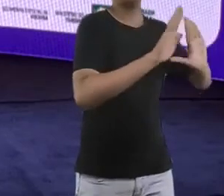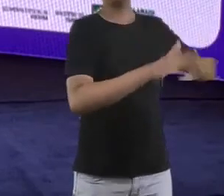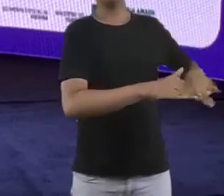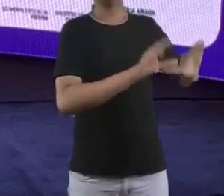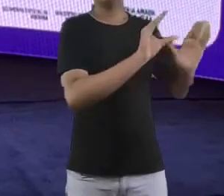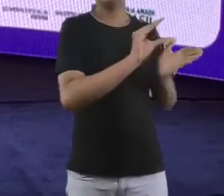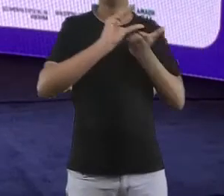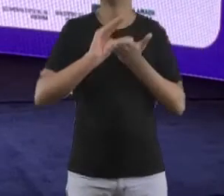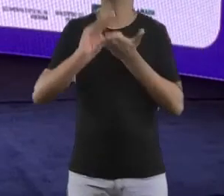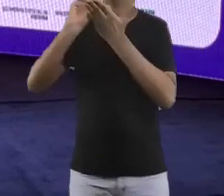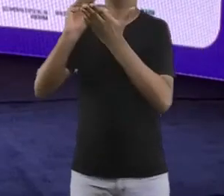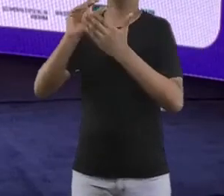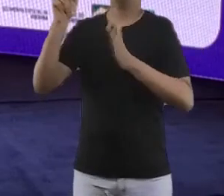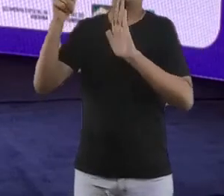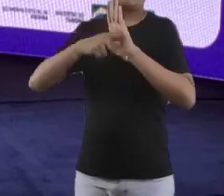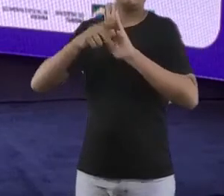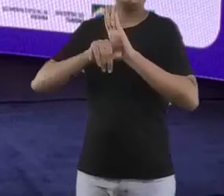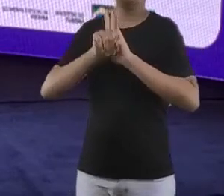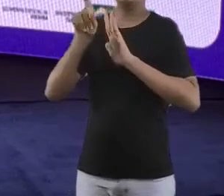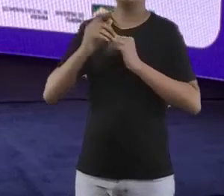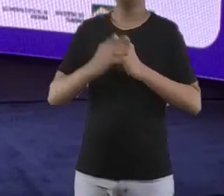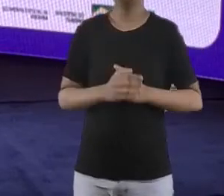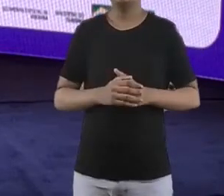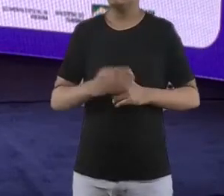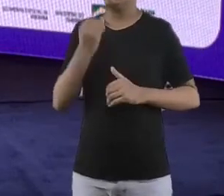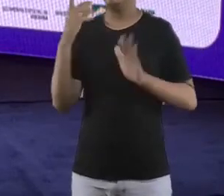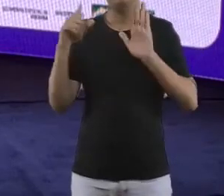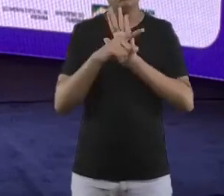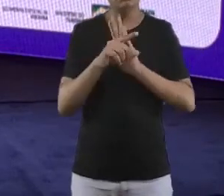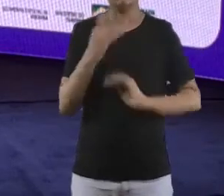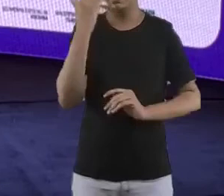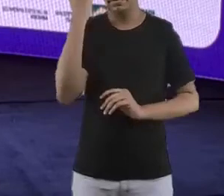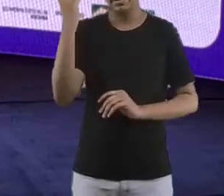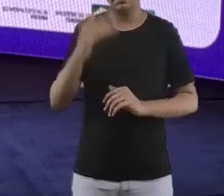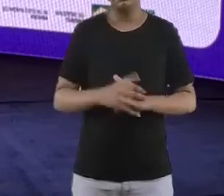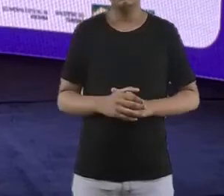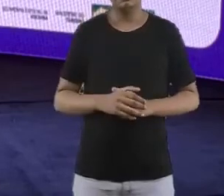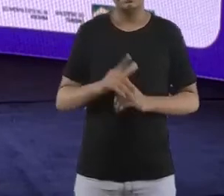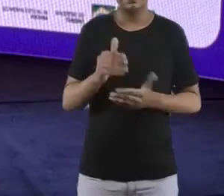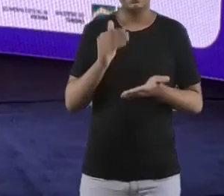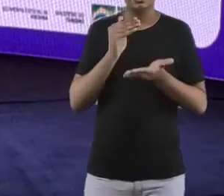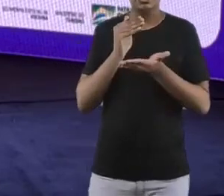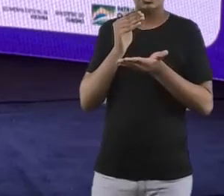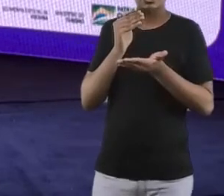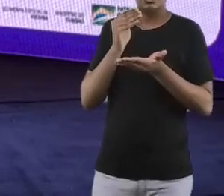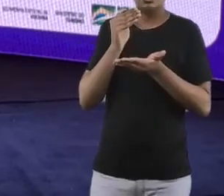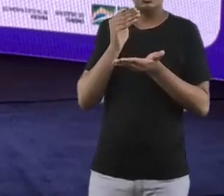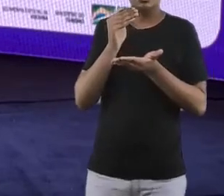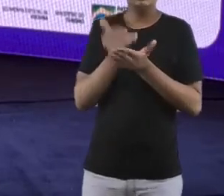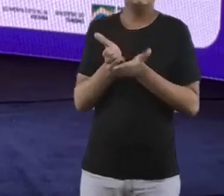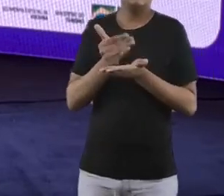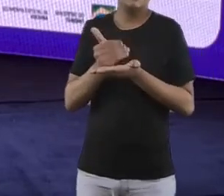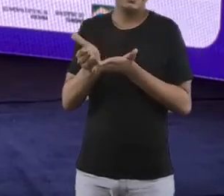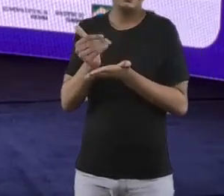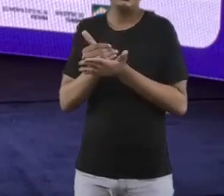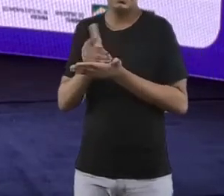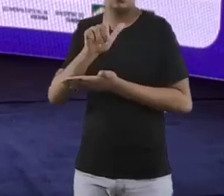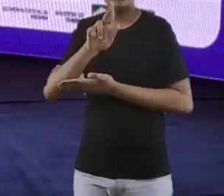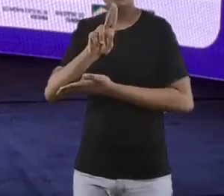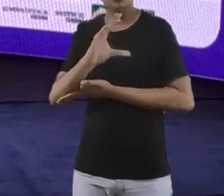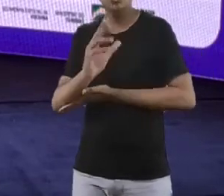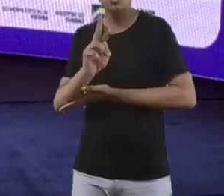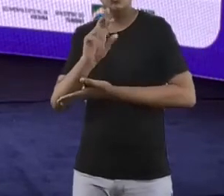Obrigada pela pergunta, uma boa pergunta, sim. Faz parte até da divisão que a gente tem dentro do lucro. Dentro do lucro a gente também tem uma parcela